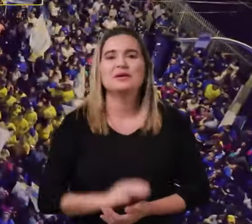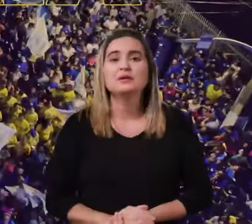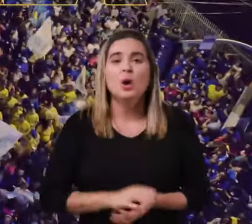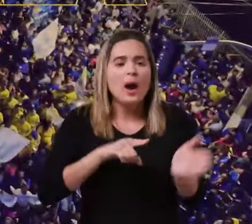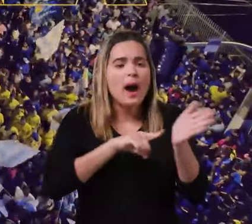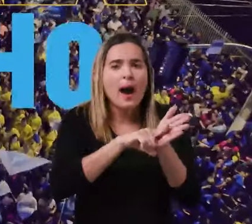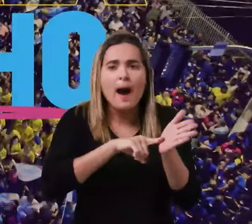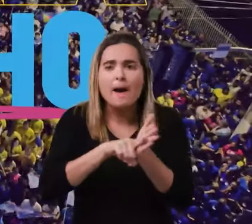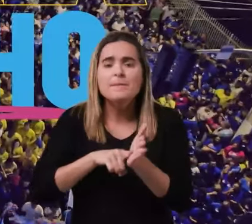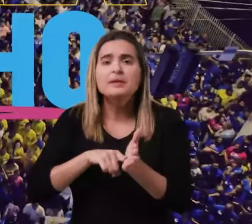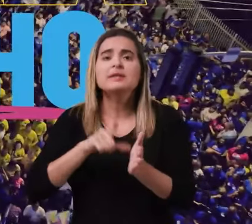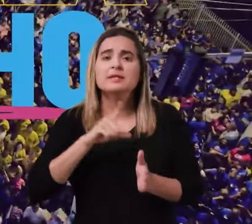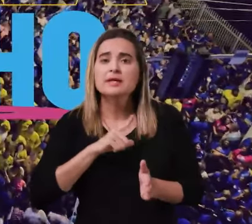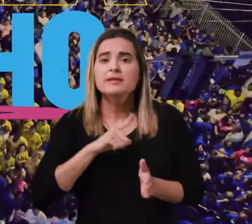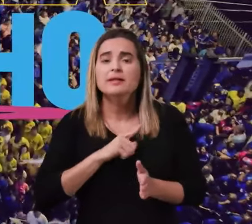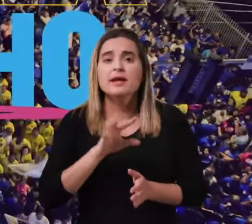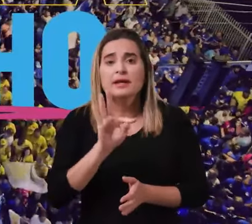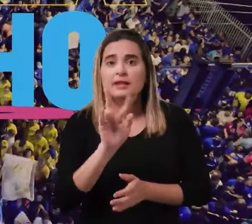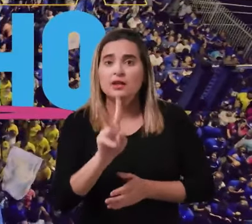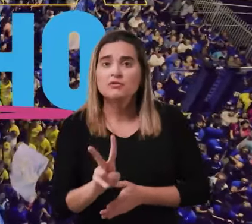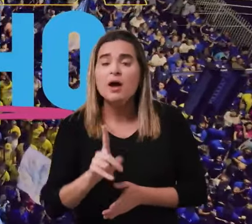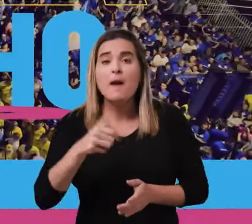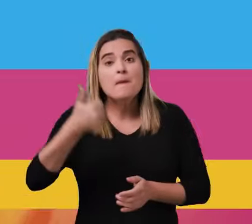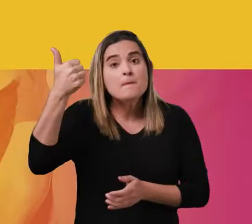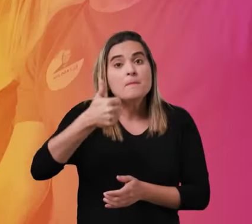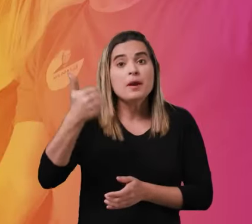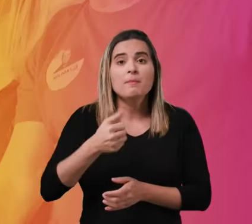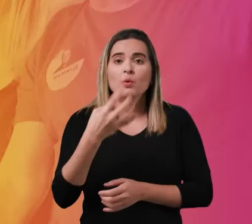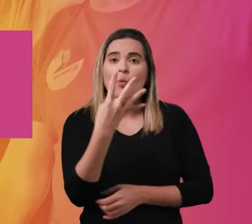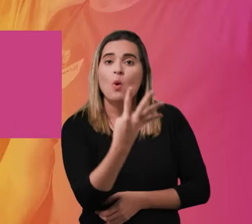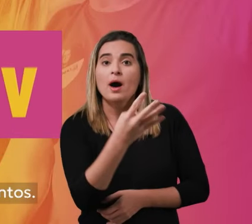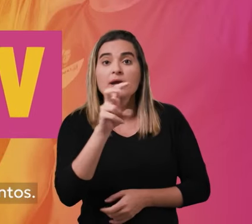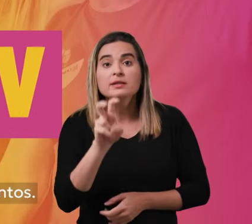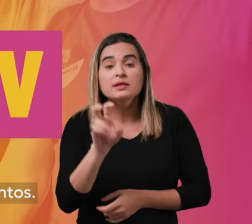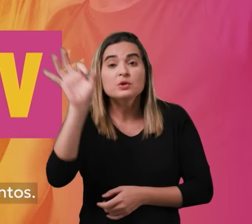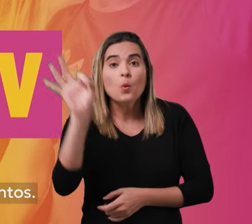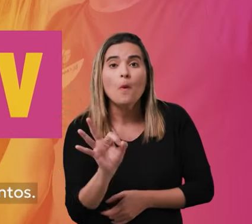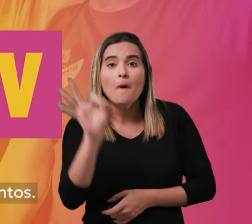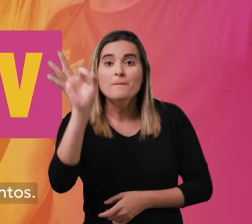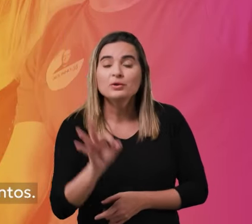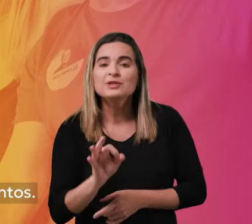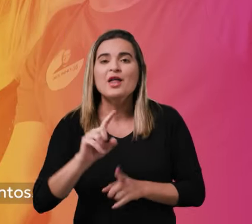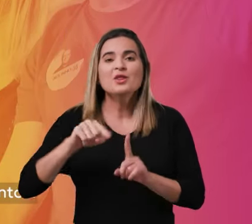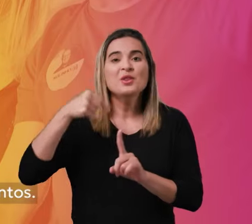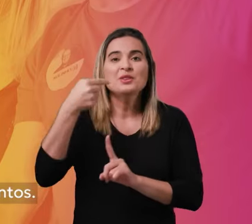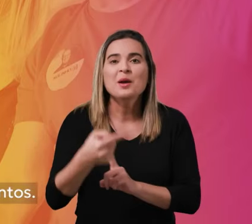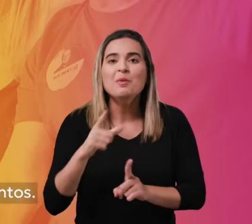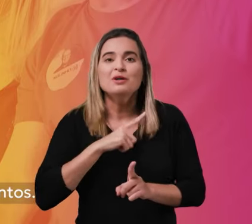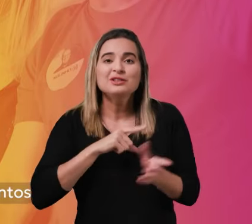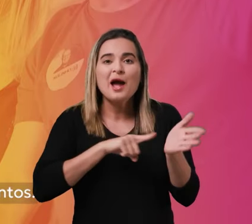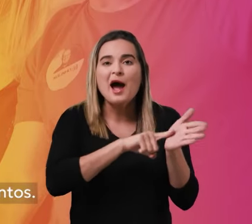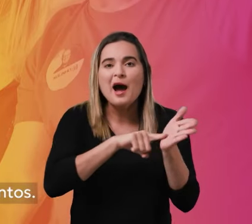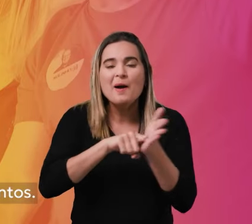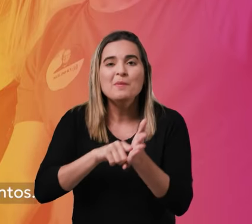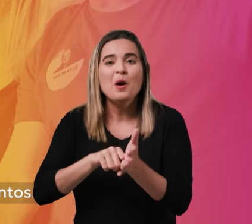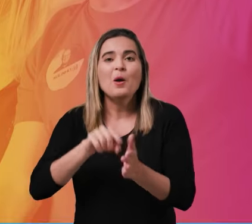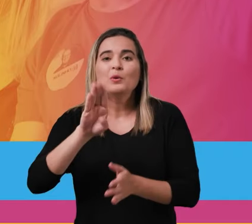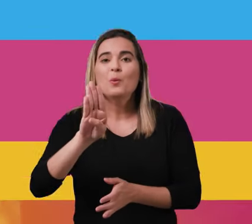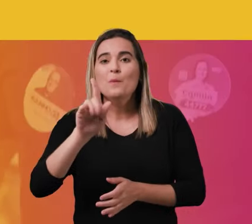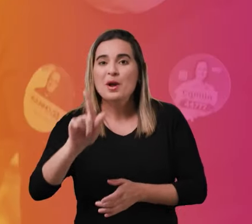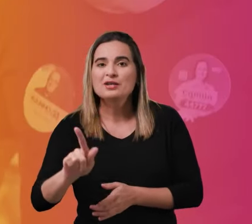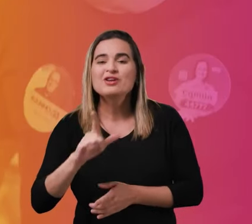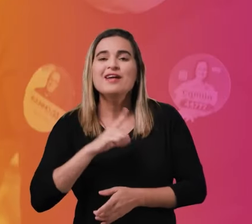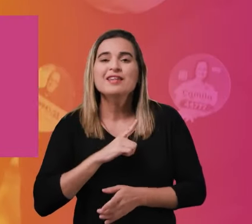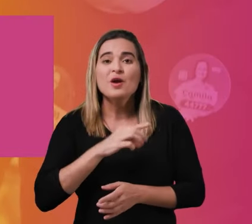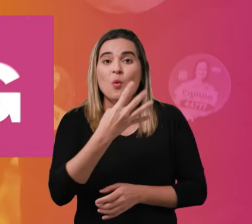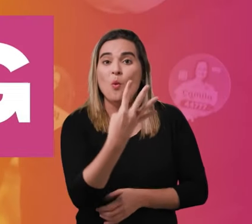vitória de Paulinho Prefeito. Na pesquisa Quest InterTV, Paulinho está em primeiro com 45 pontos. A